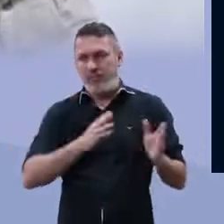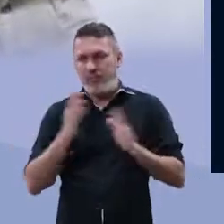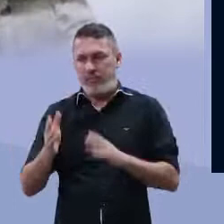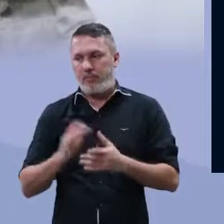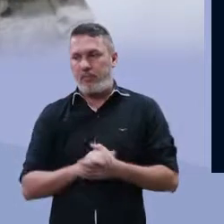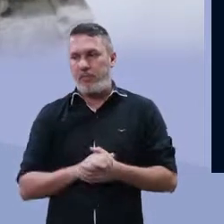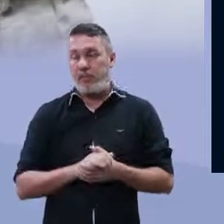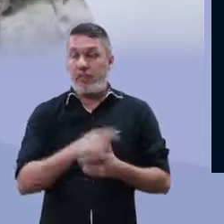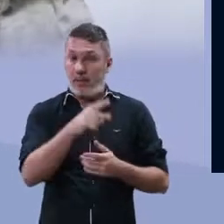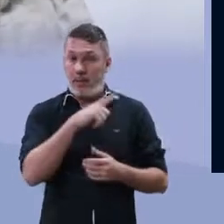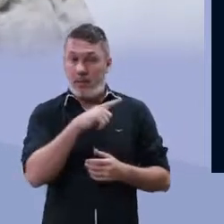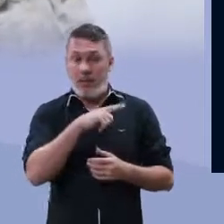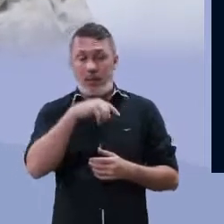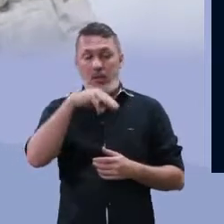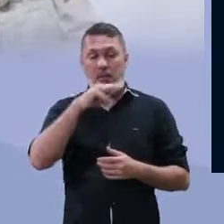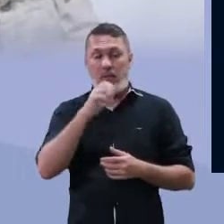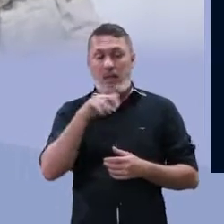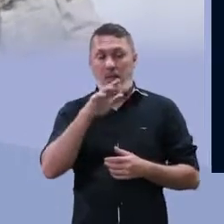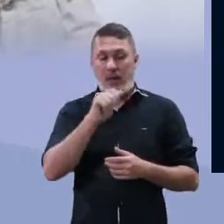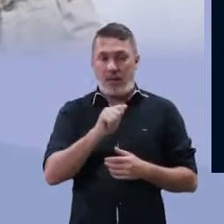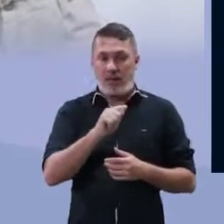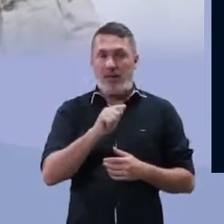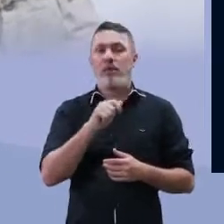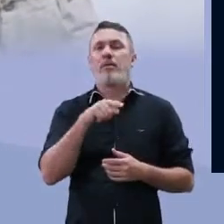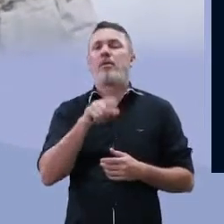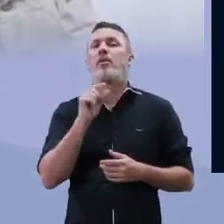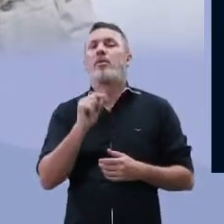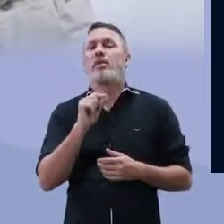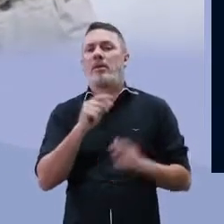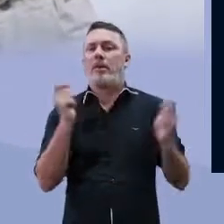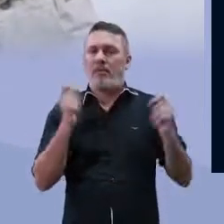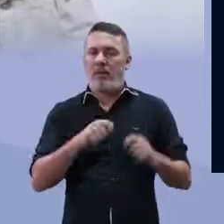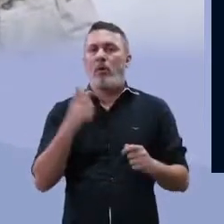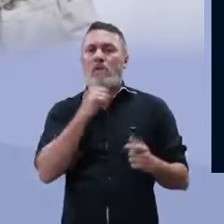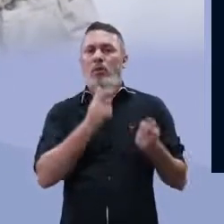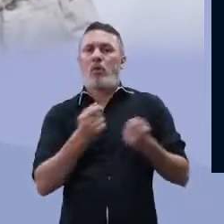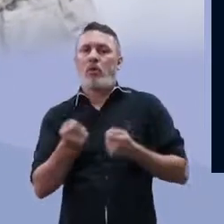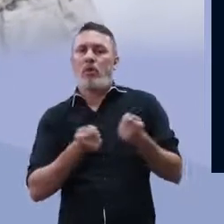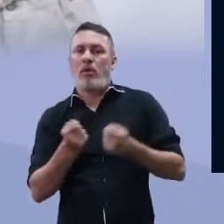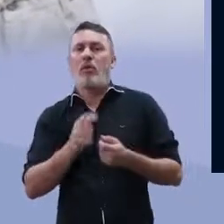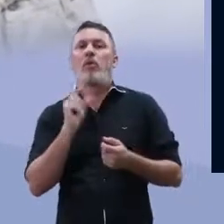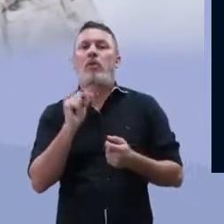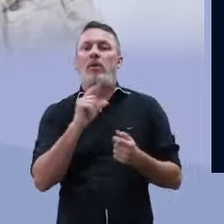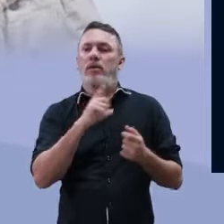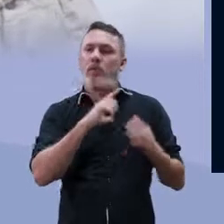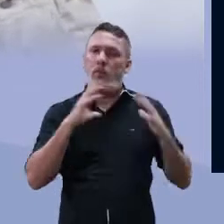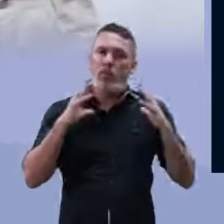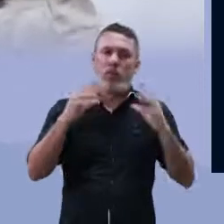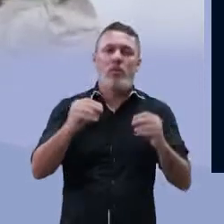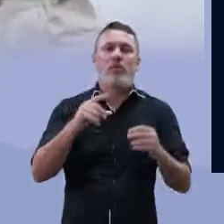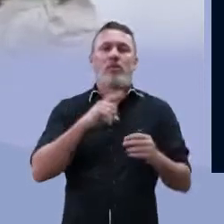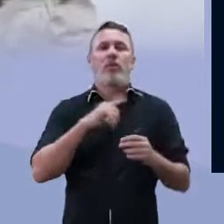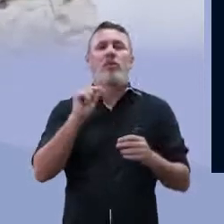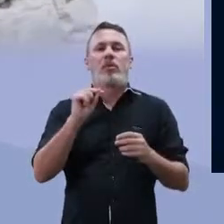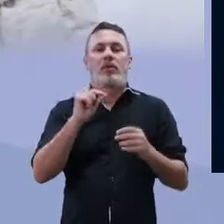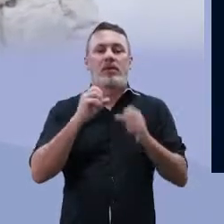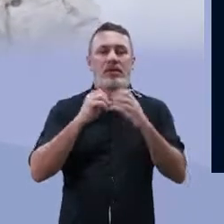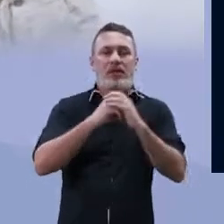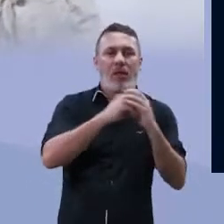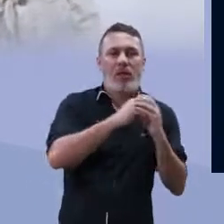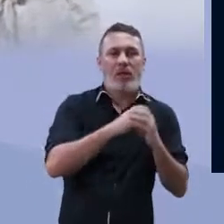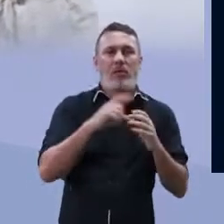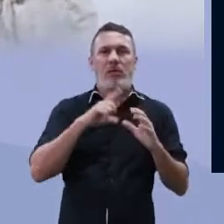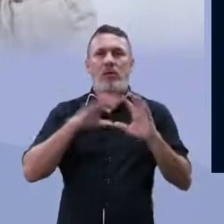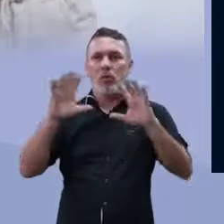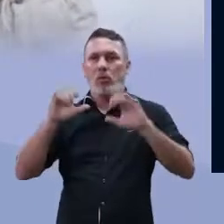A membrana plasmática, a gente já estudou sobre ela, que ela tem a capacidade de controlar tudo aquilo que entra